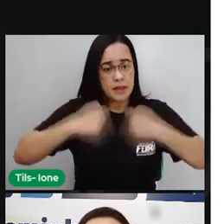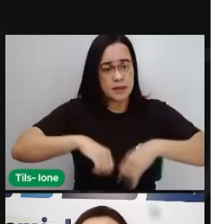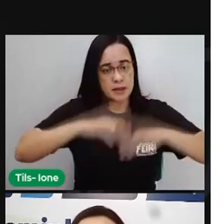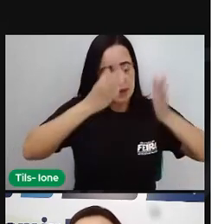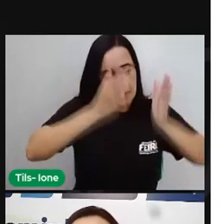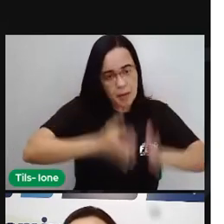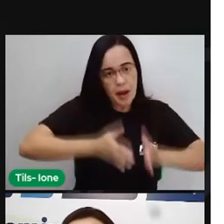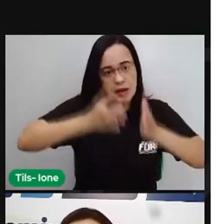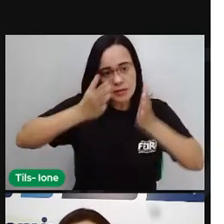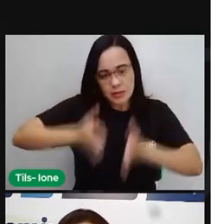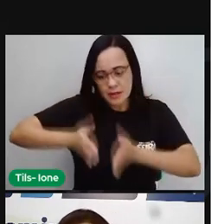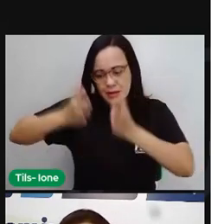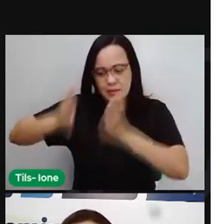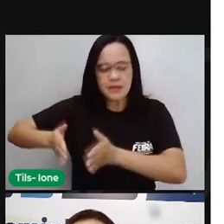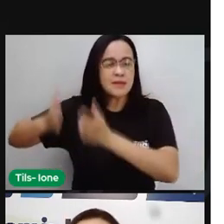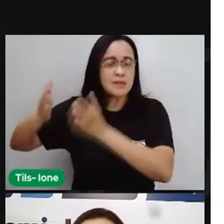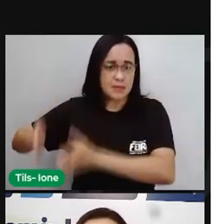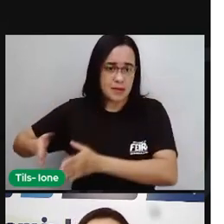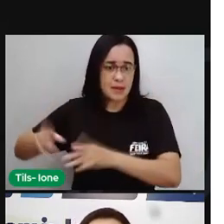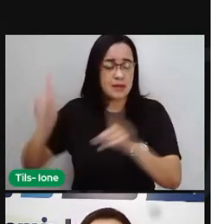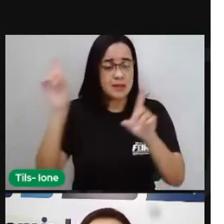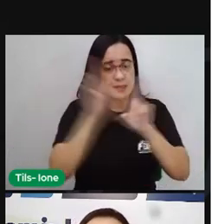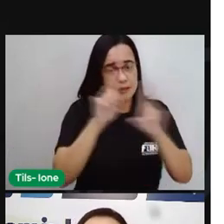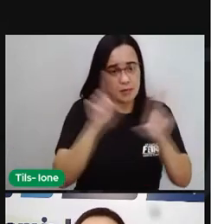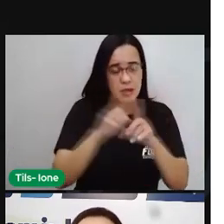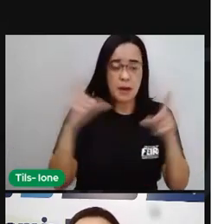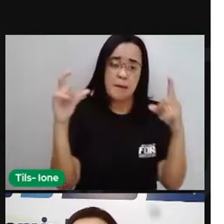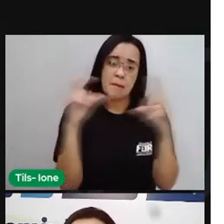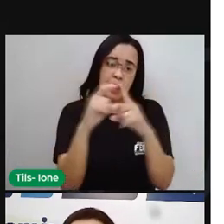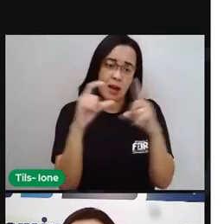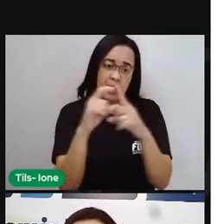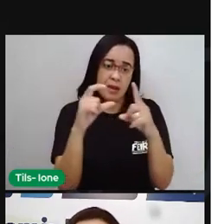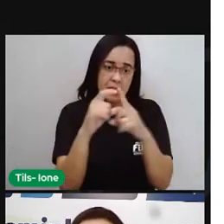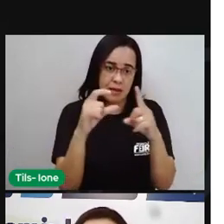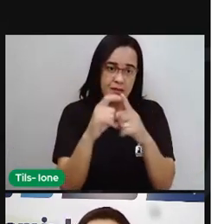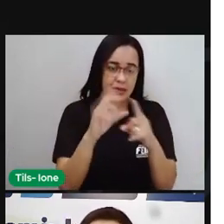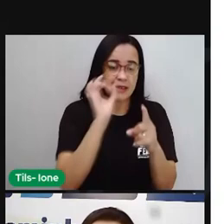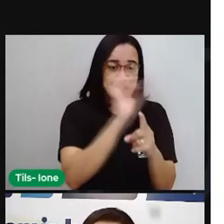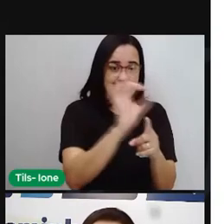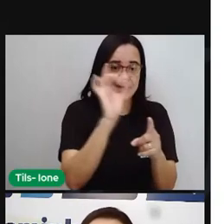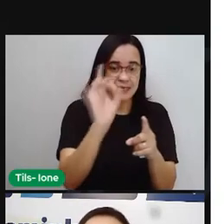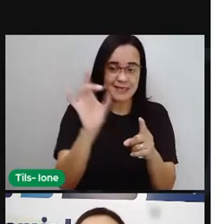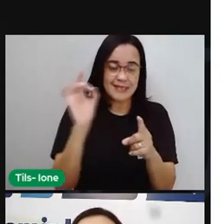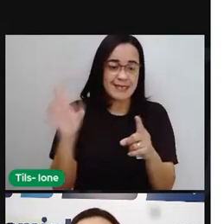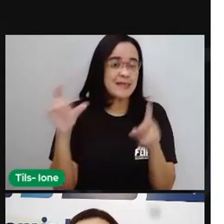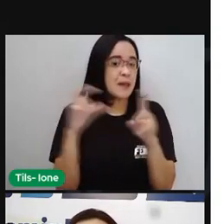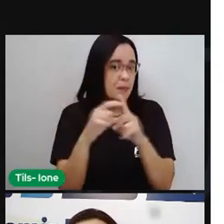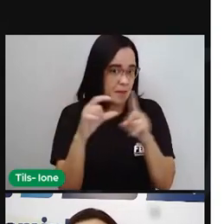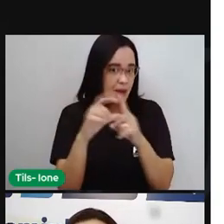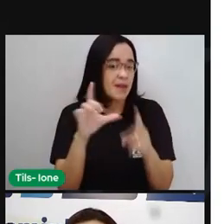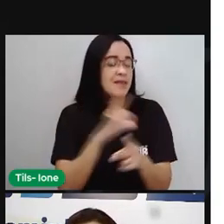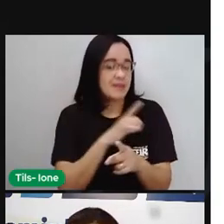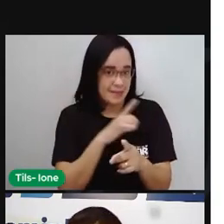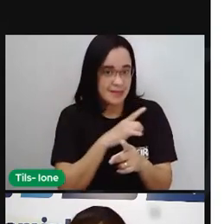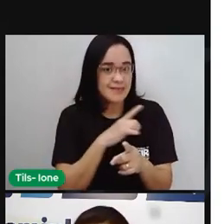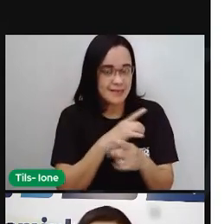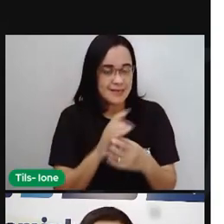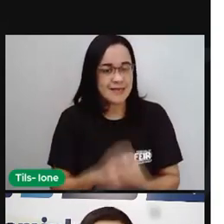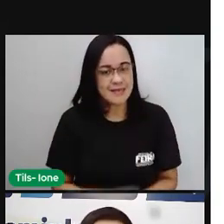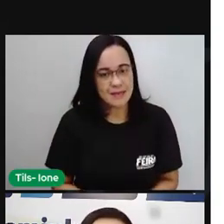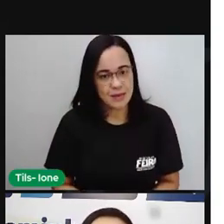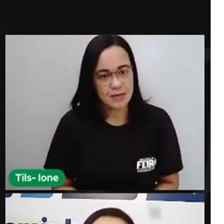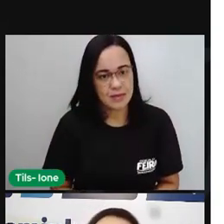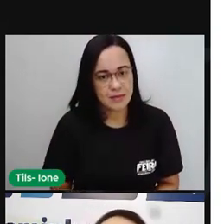definidas de palavras. Então isso aí a gente chama de métrica, que é a medida de cada verso.